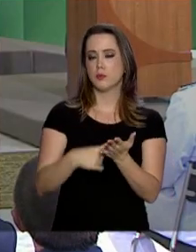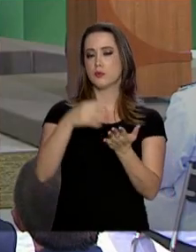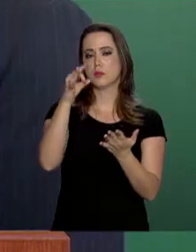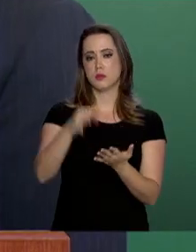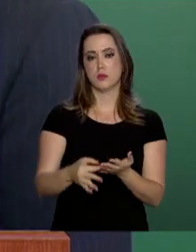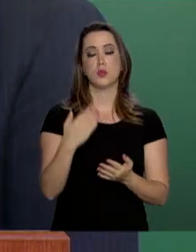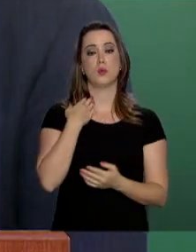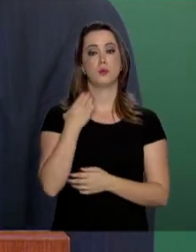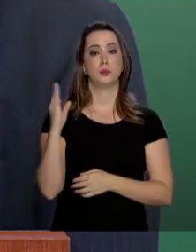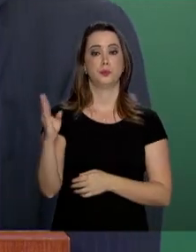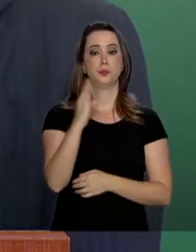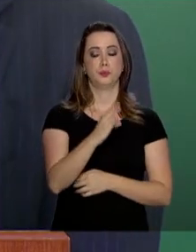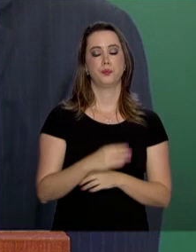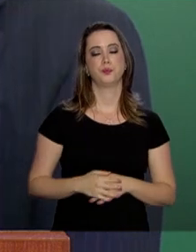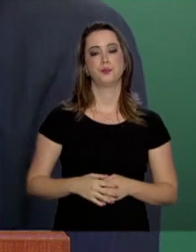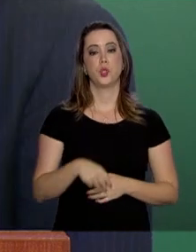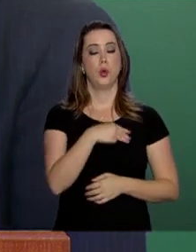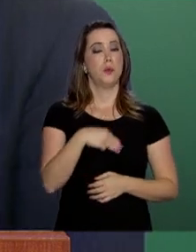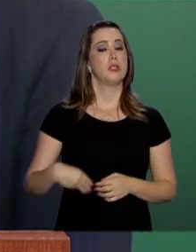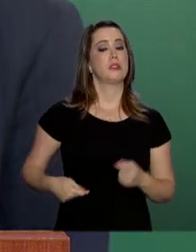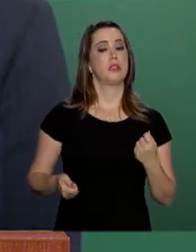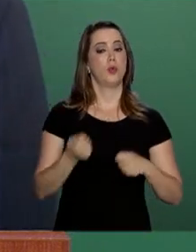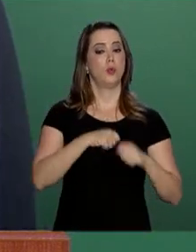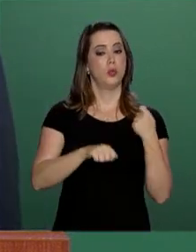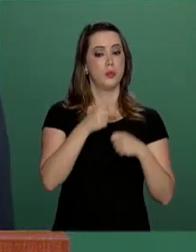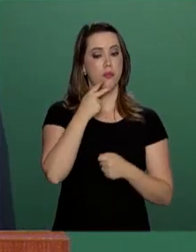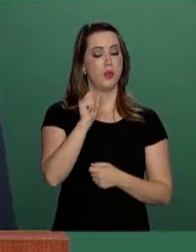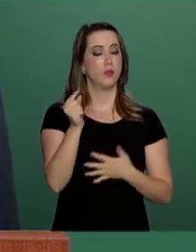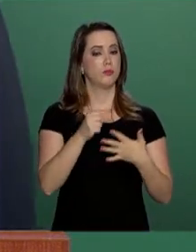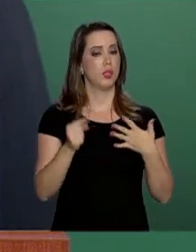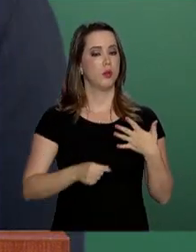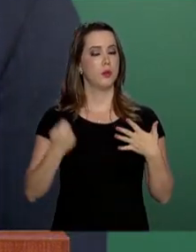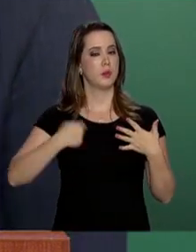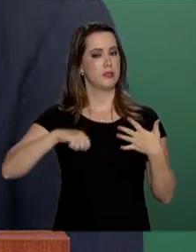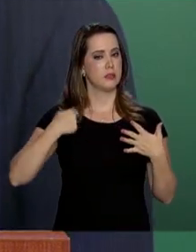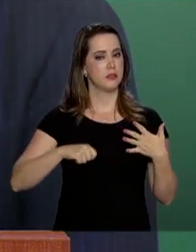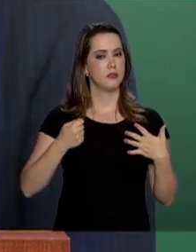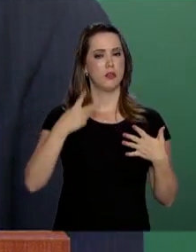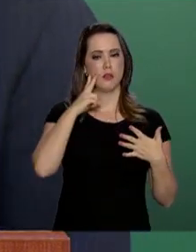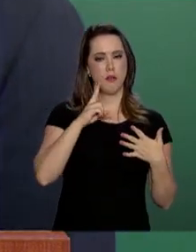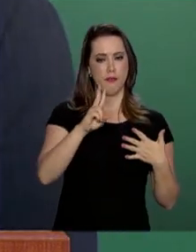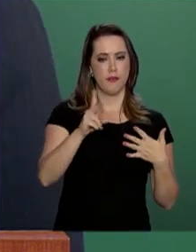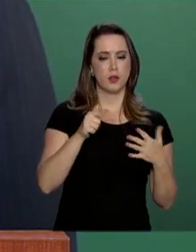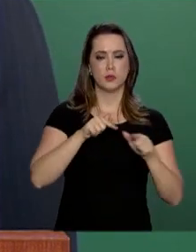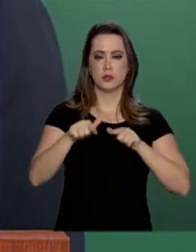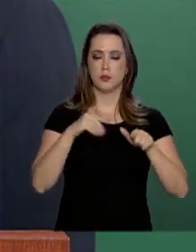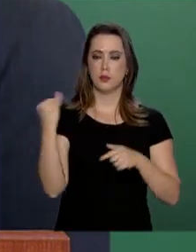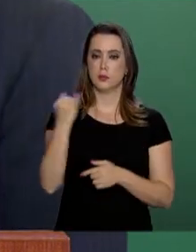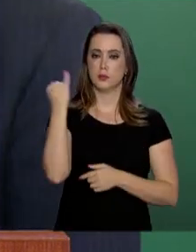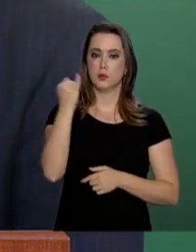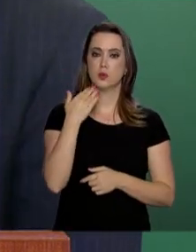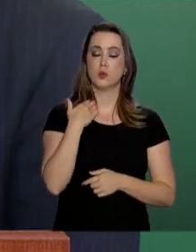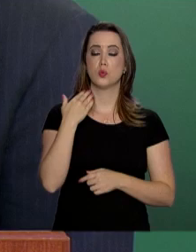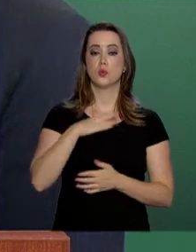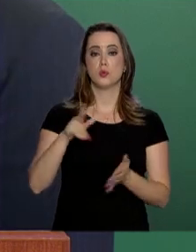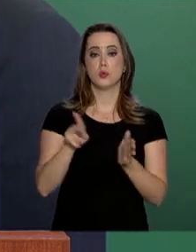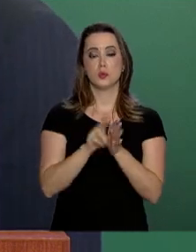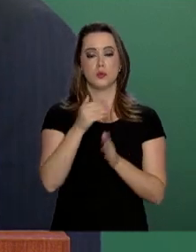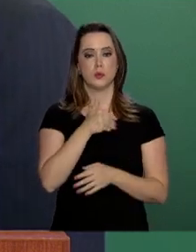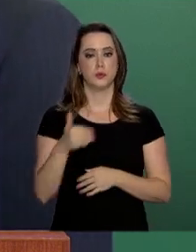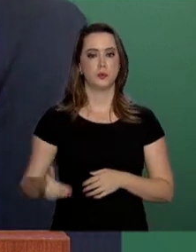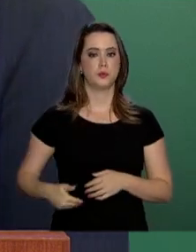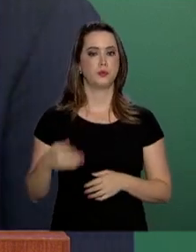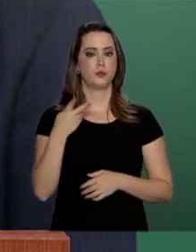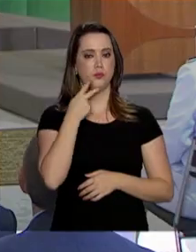Brasil. O ministro da Economia, Paulo Guedes, destacou a necessidade de rever o papel desempenhado pelos bancos públicos.